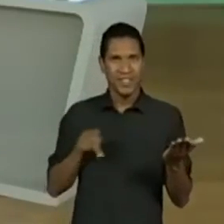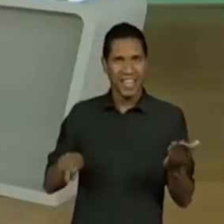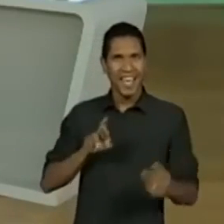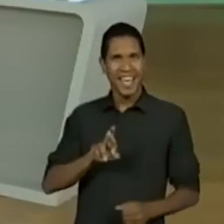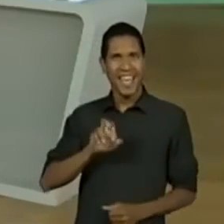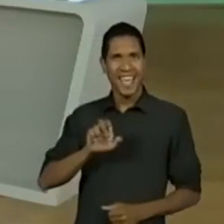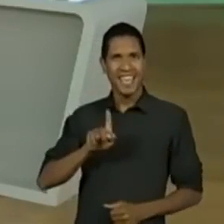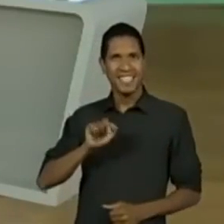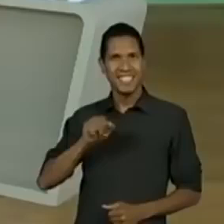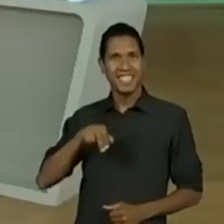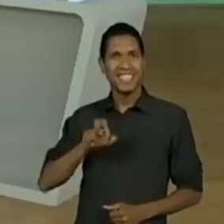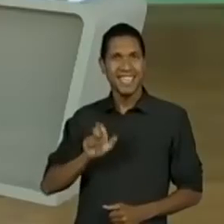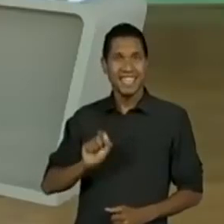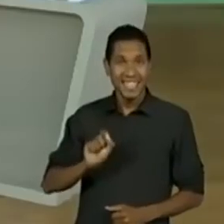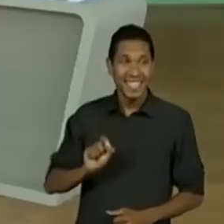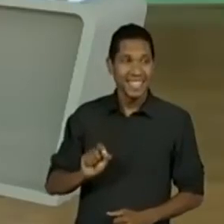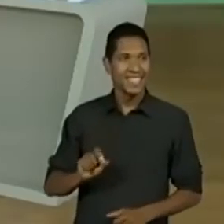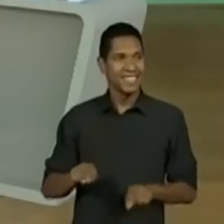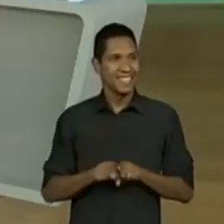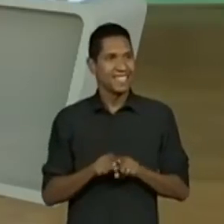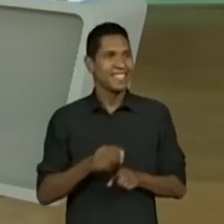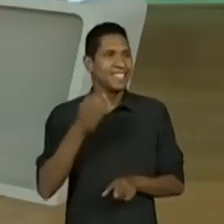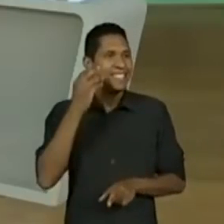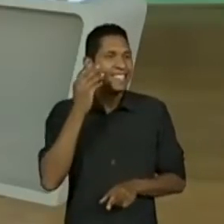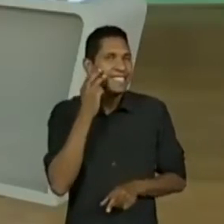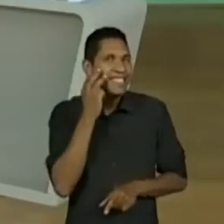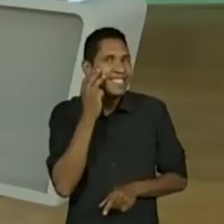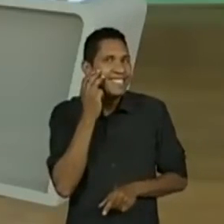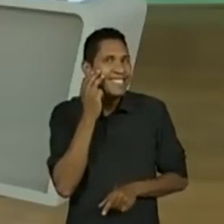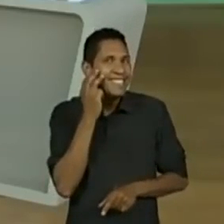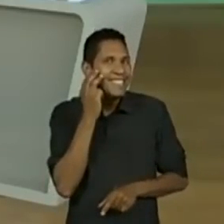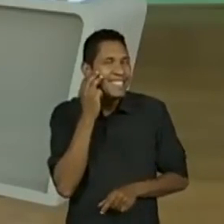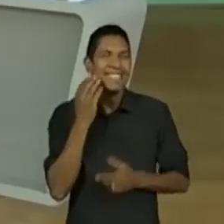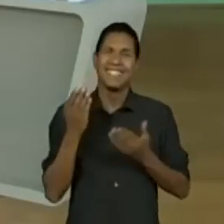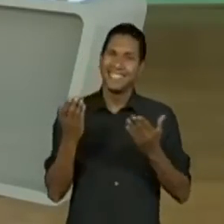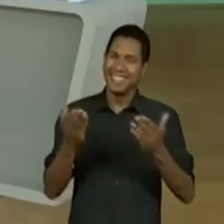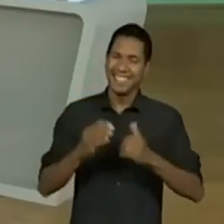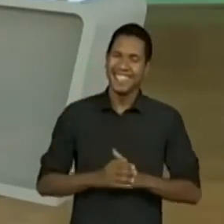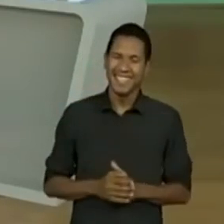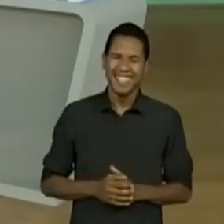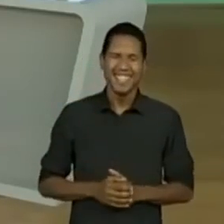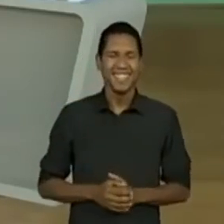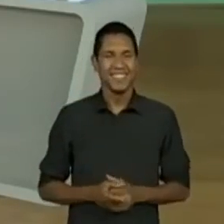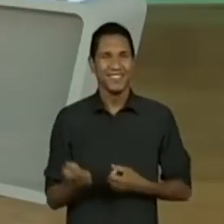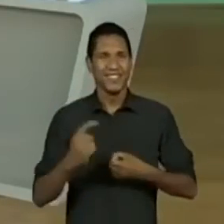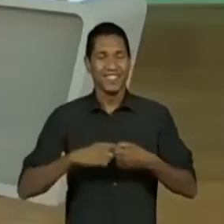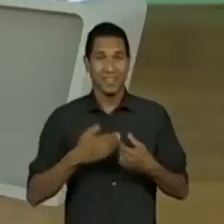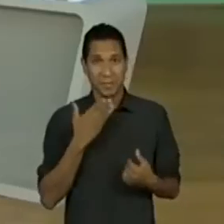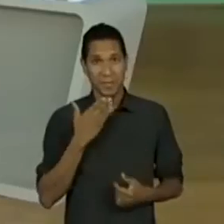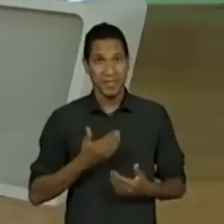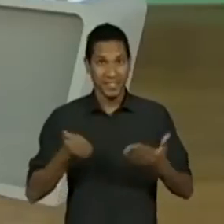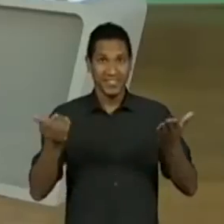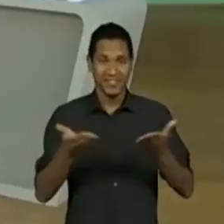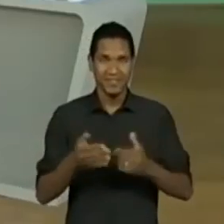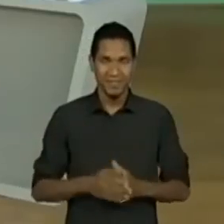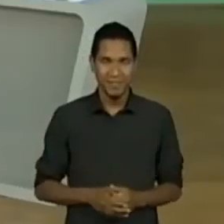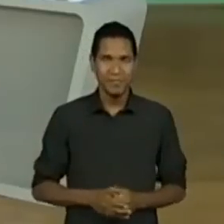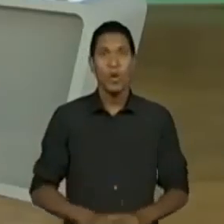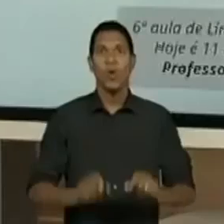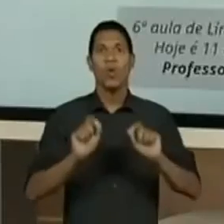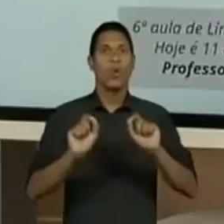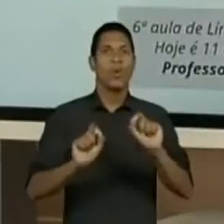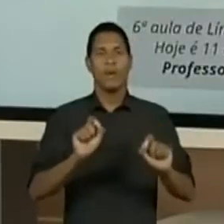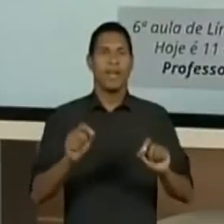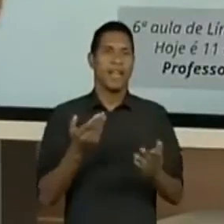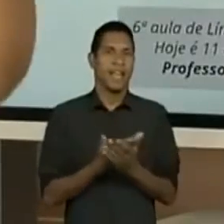que está o pessoal comparecendo. Quando vocês colocam voltamos, é o melhor, gente. É o melhor. Agora, como que a gente procede a nossa aula?